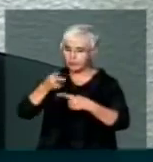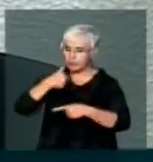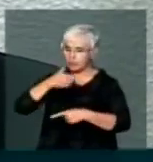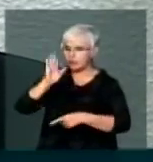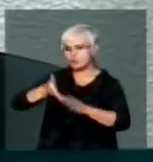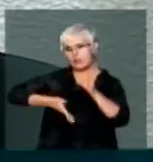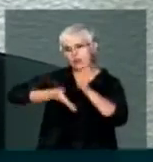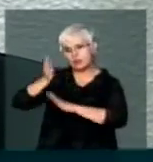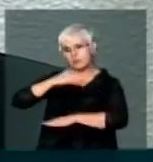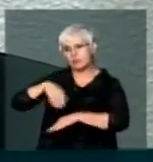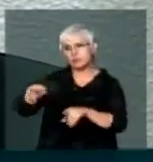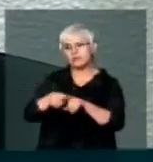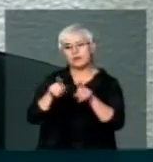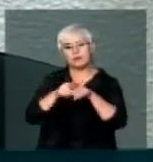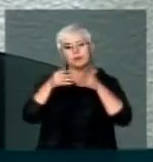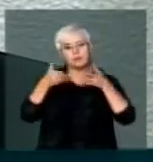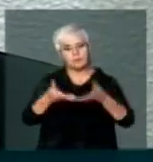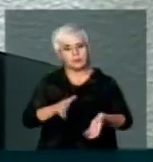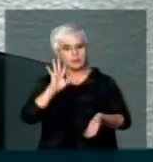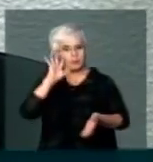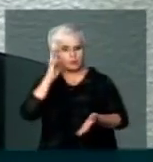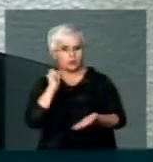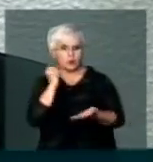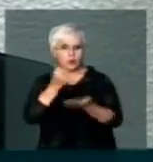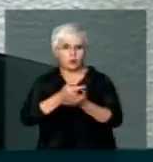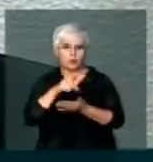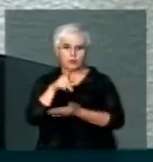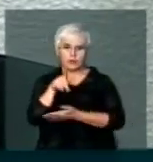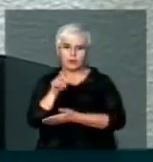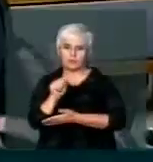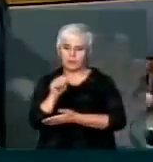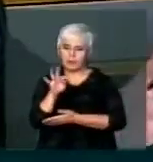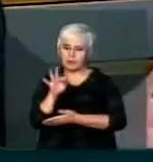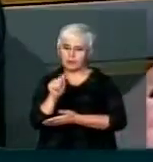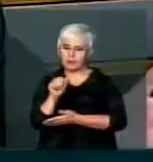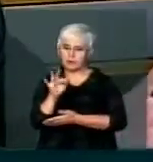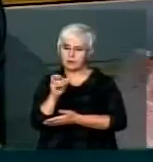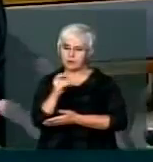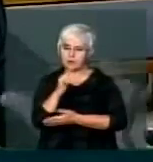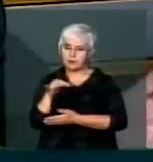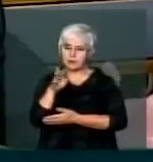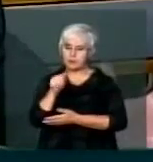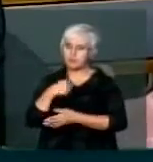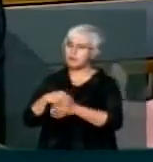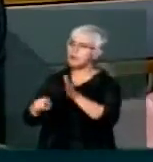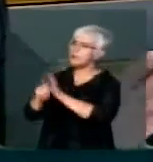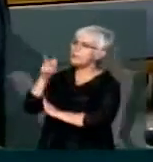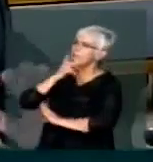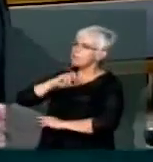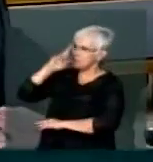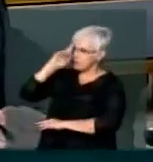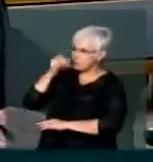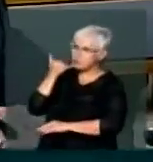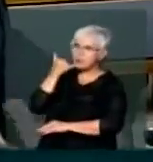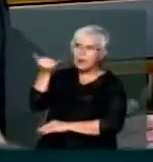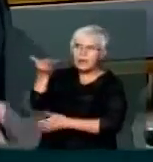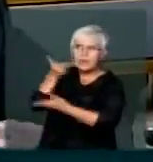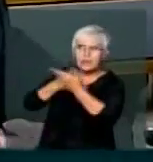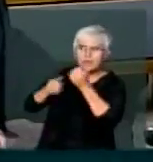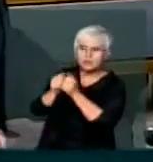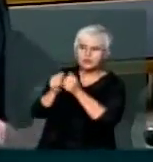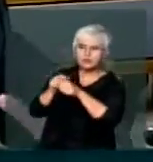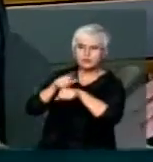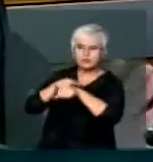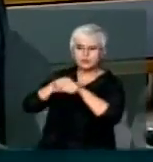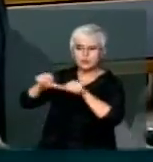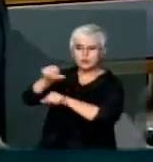participava das decisões De compra de plataforma Vossa senhoria trocou o telefonema Em algum momento em que esteve como diretor